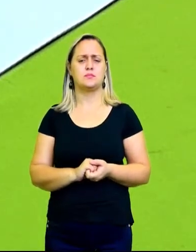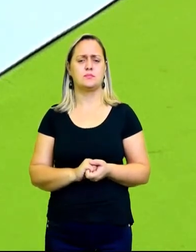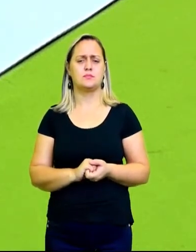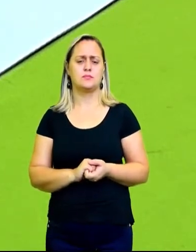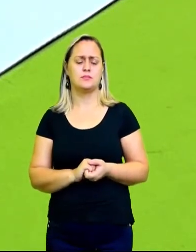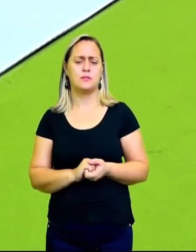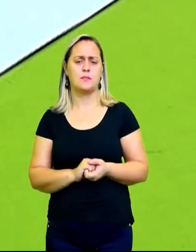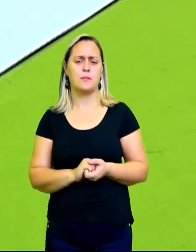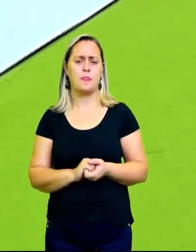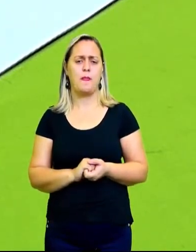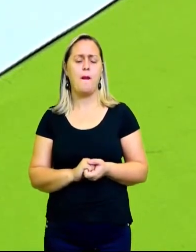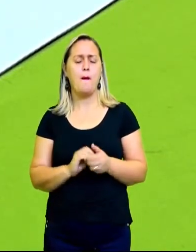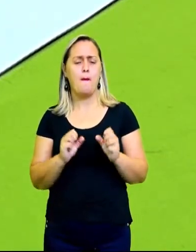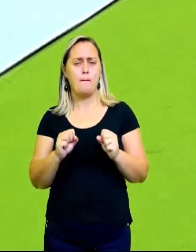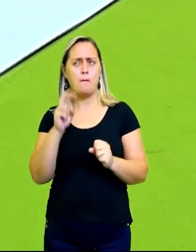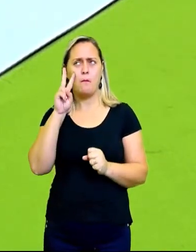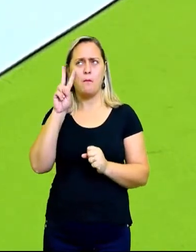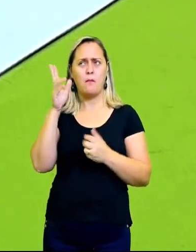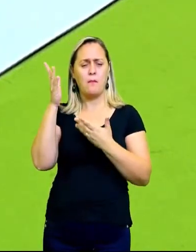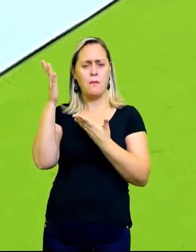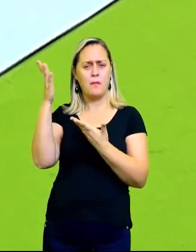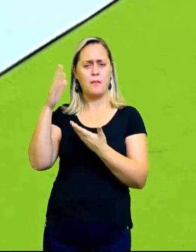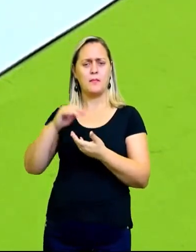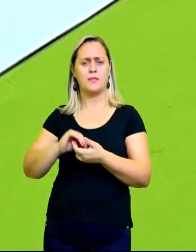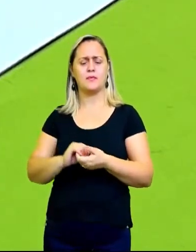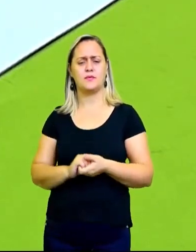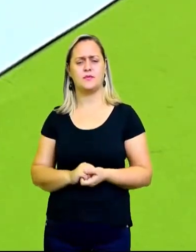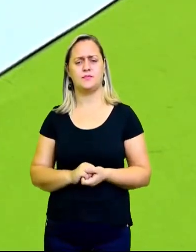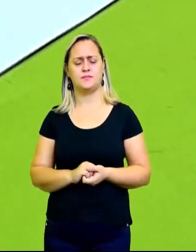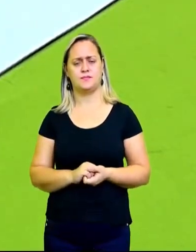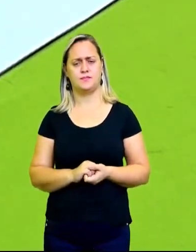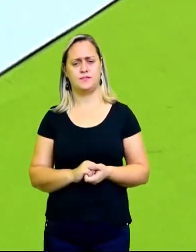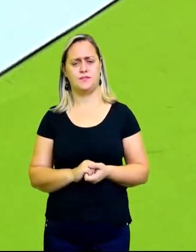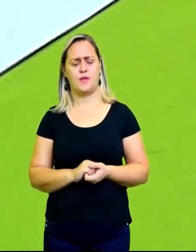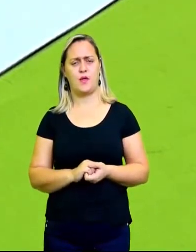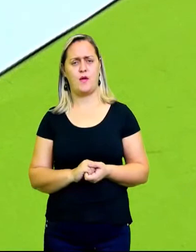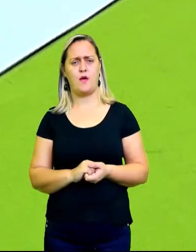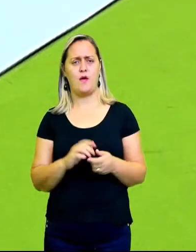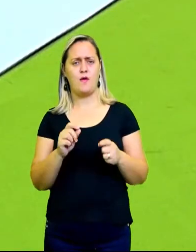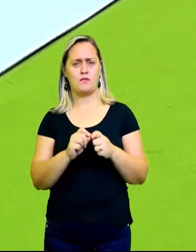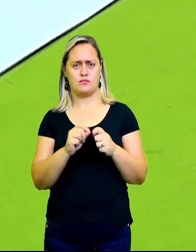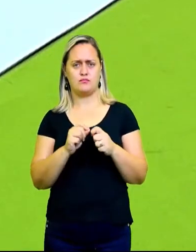fazer um pouquinho mais forte para você ver o traçado. vou fazer uma montanha.